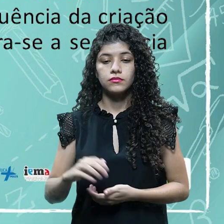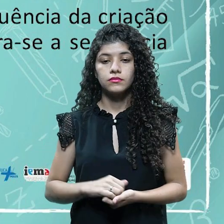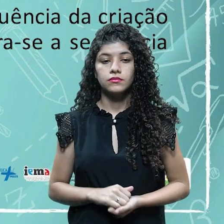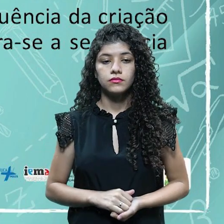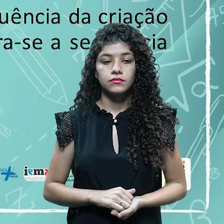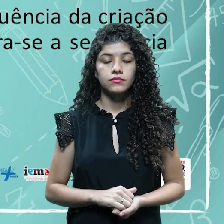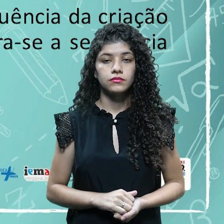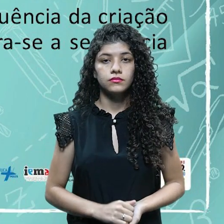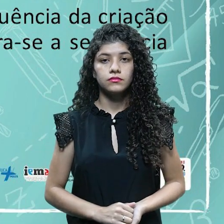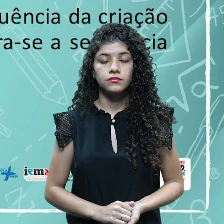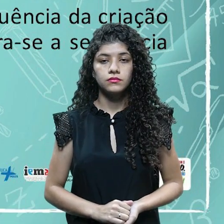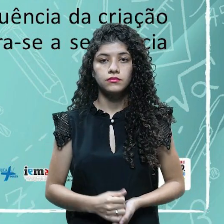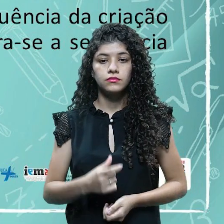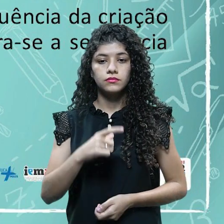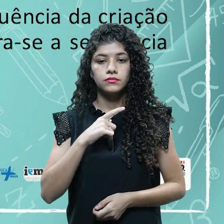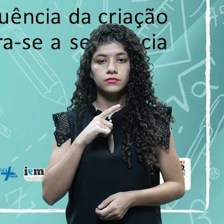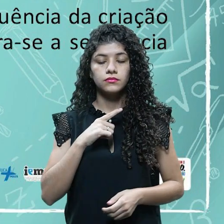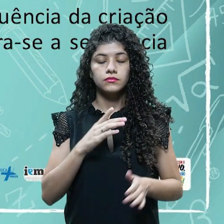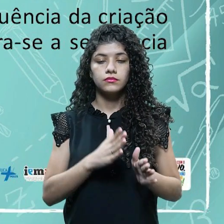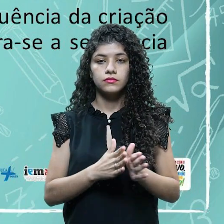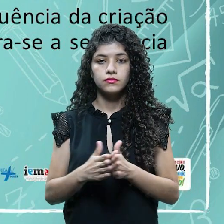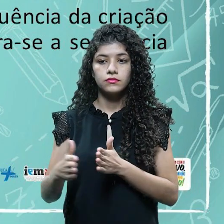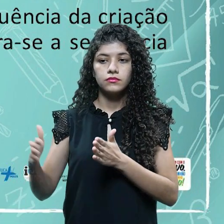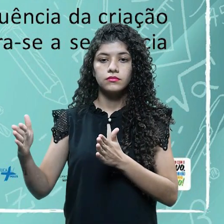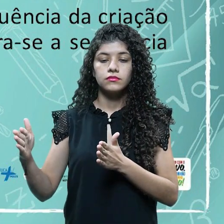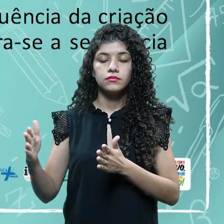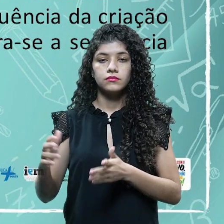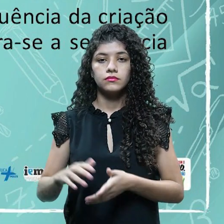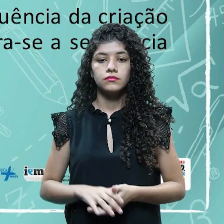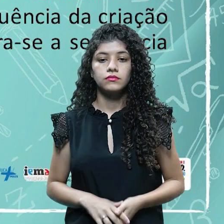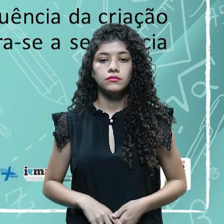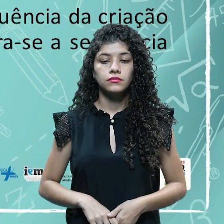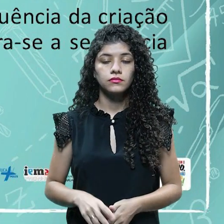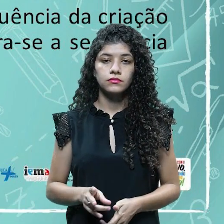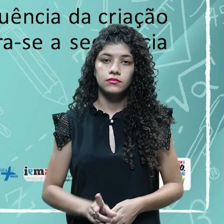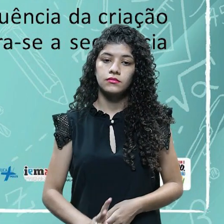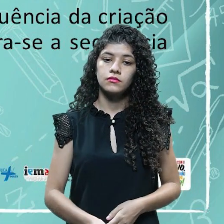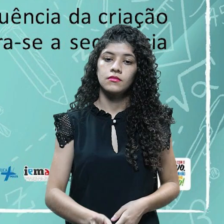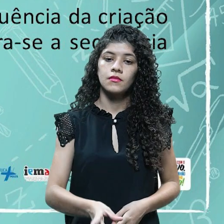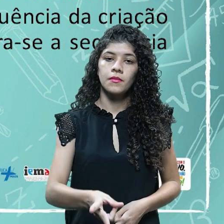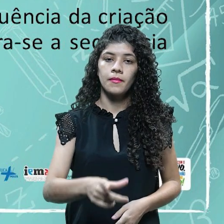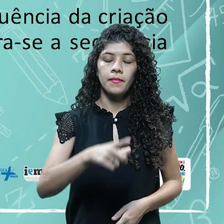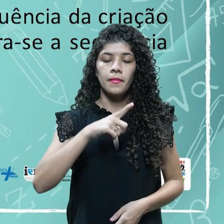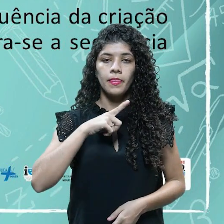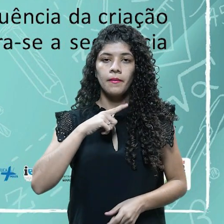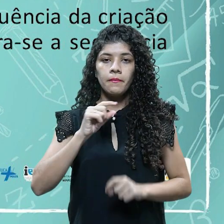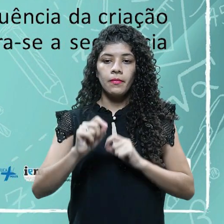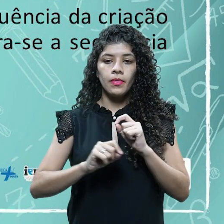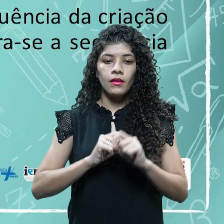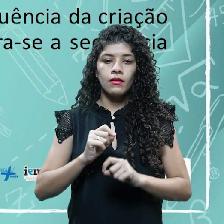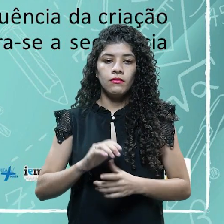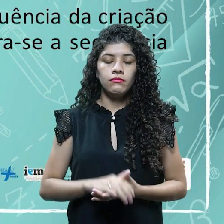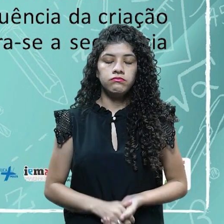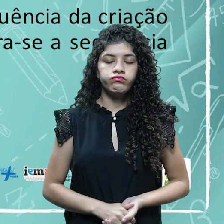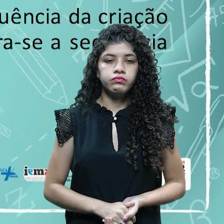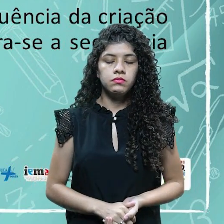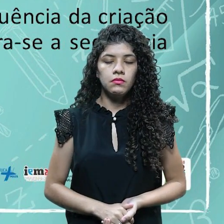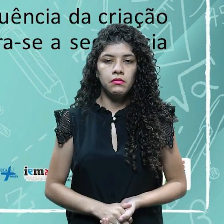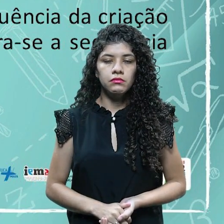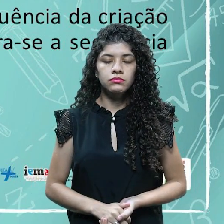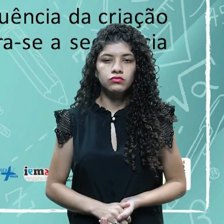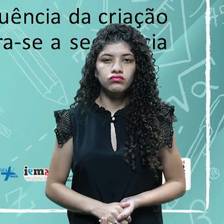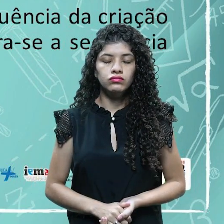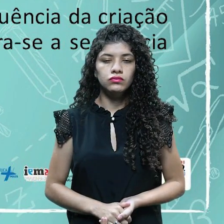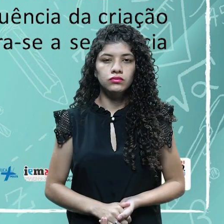situações. E ela tem que ter uma sequência, né, de criação dos estados do Distrito Federal no Brasil, considerando a sequência da